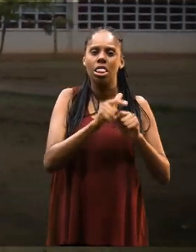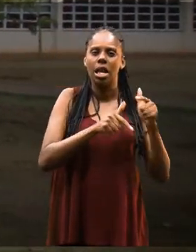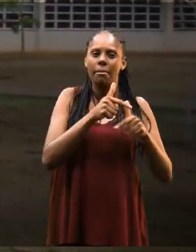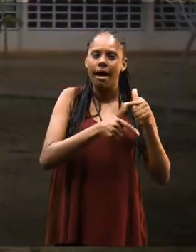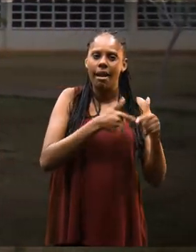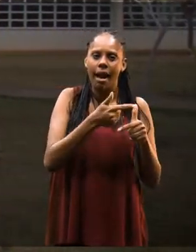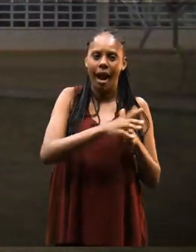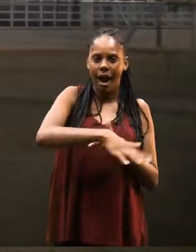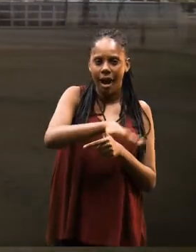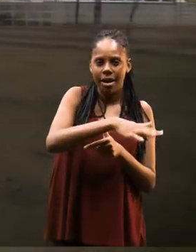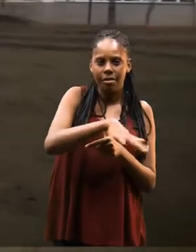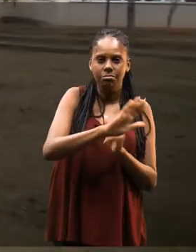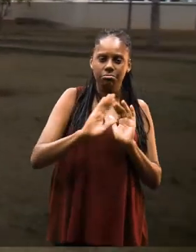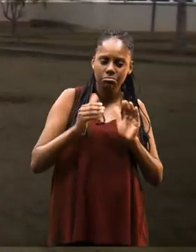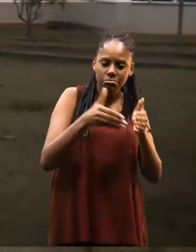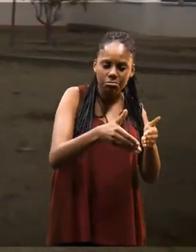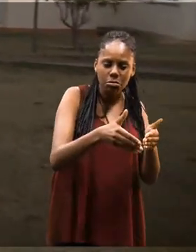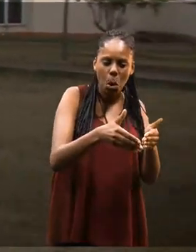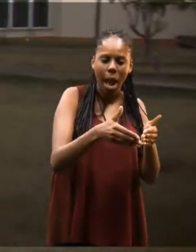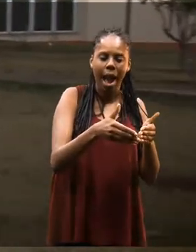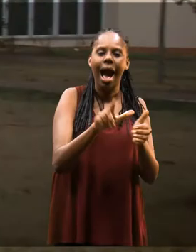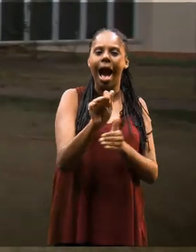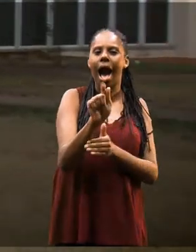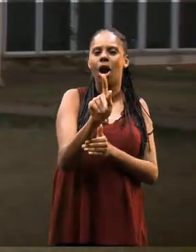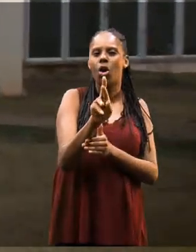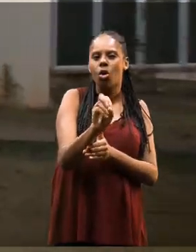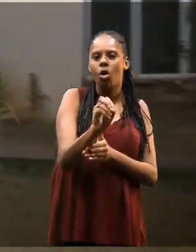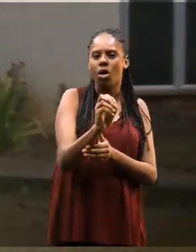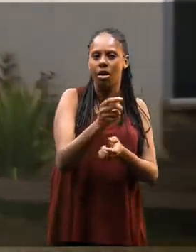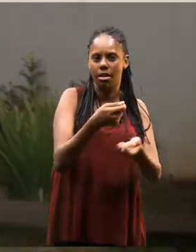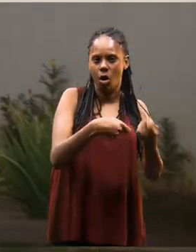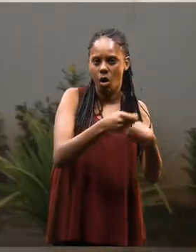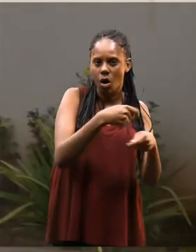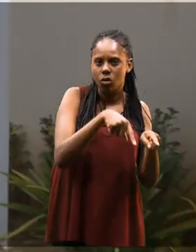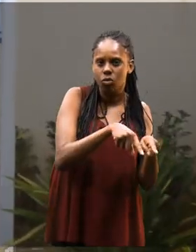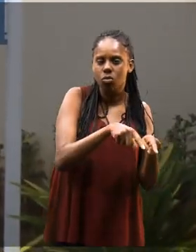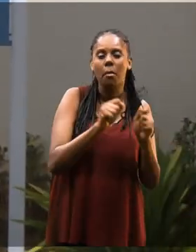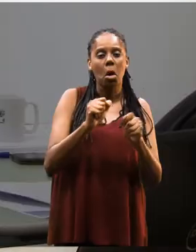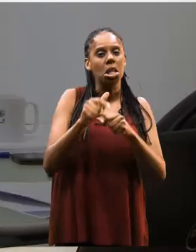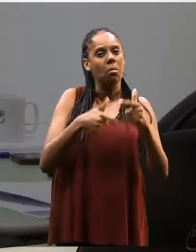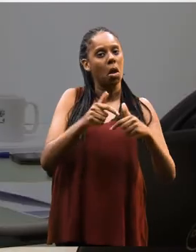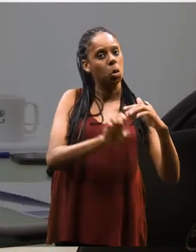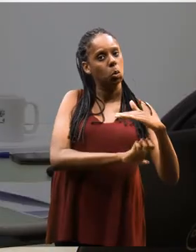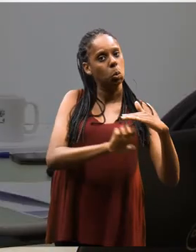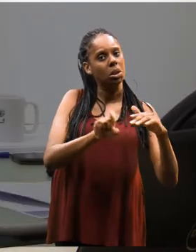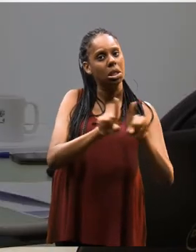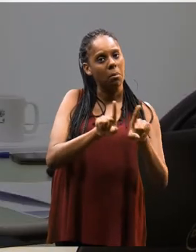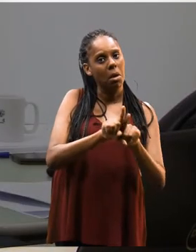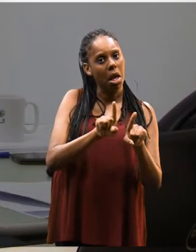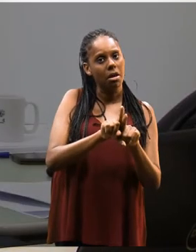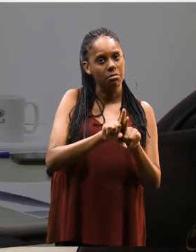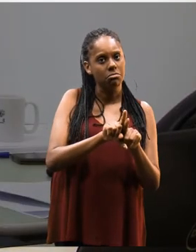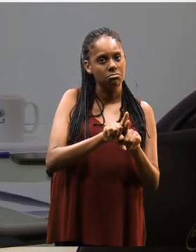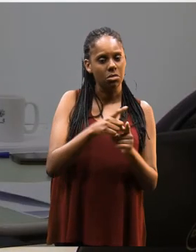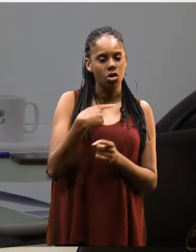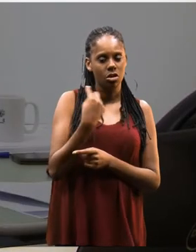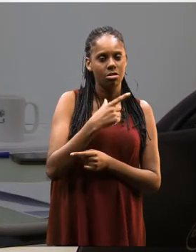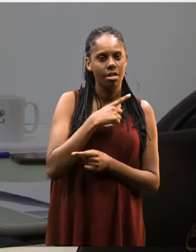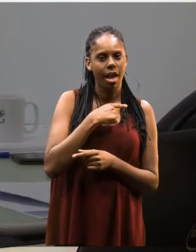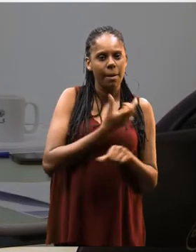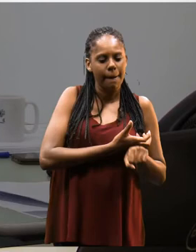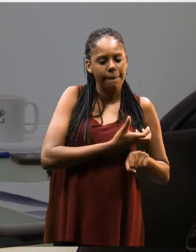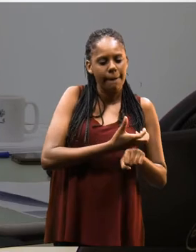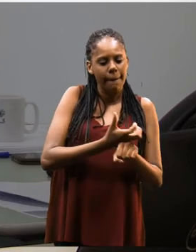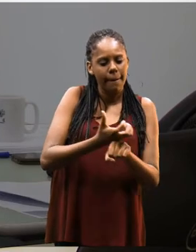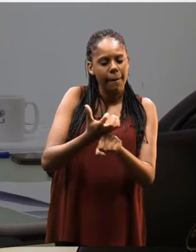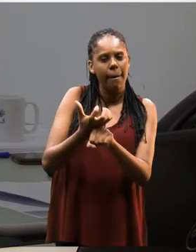Ele pode trabalhar em áreas voltadas para o agronegócio, ele pode trabalhar na indústria, nós também